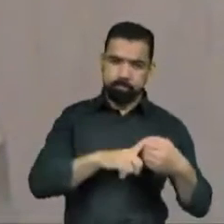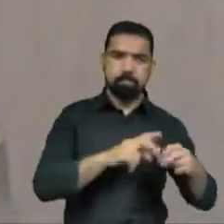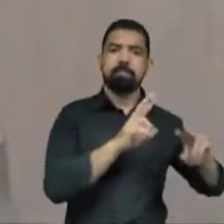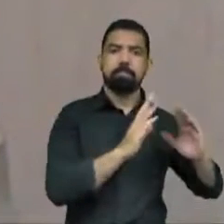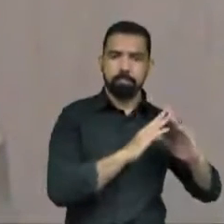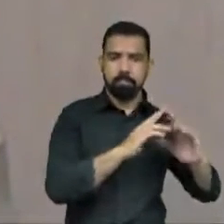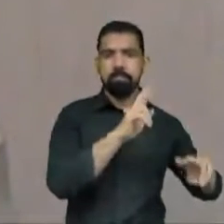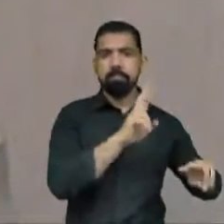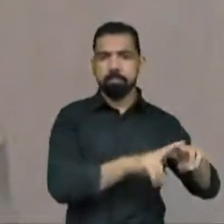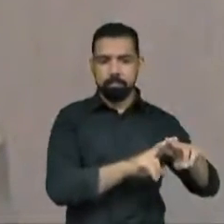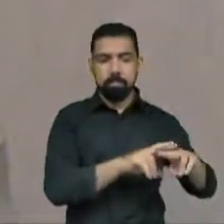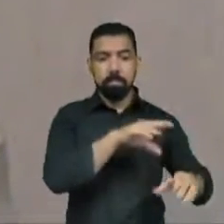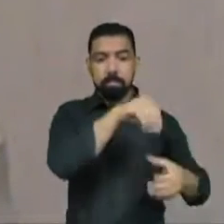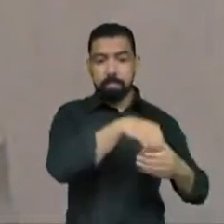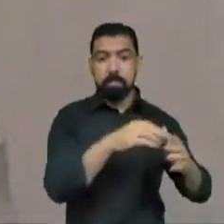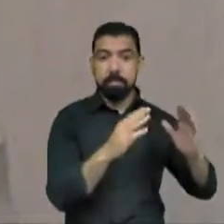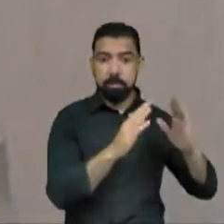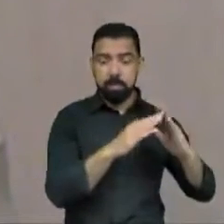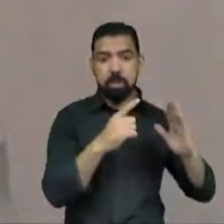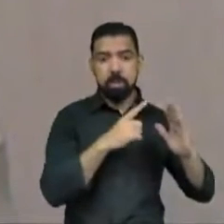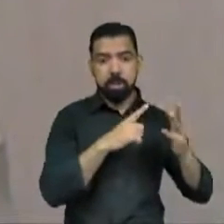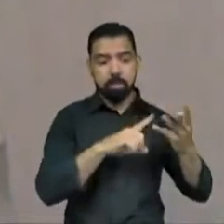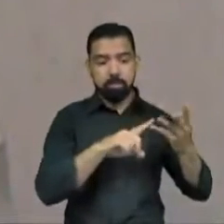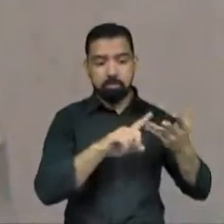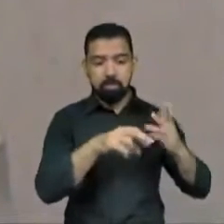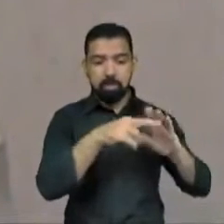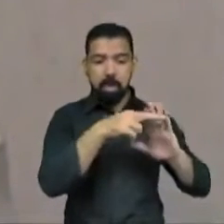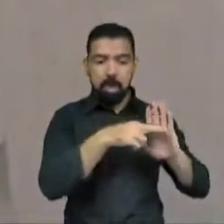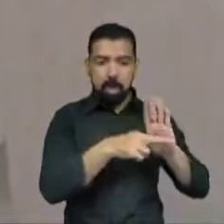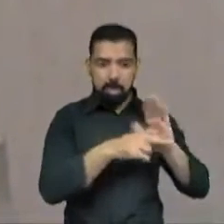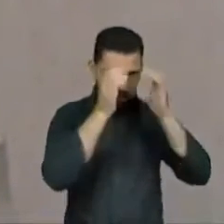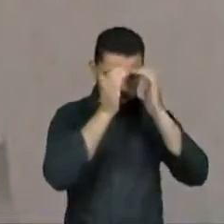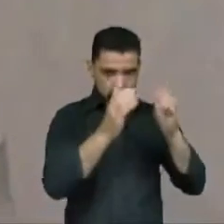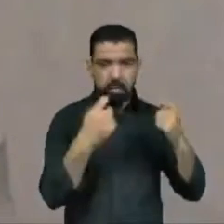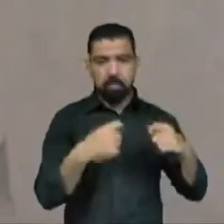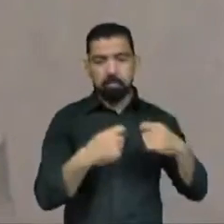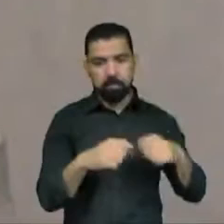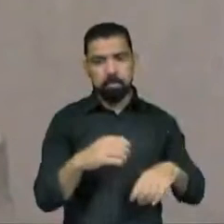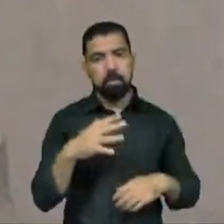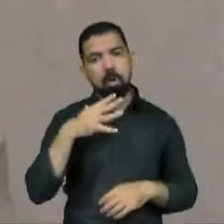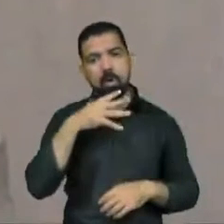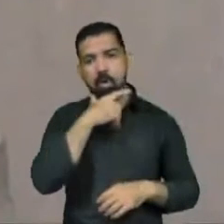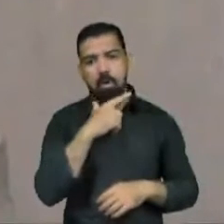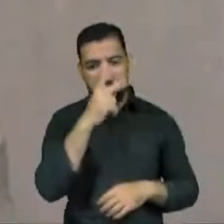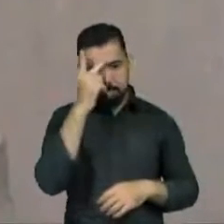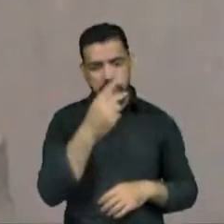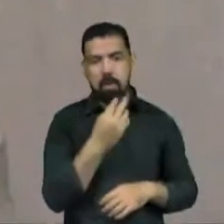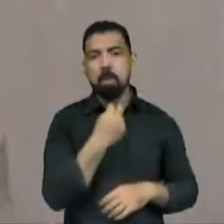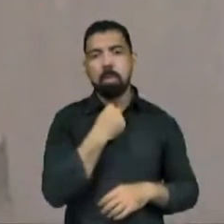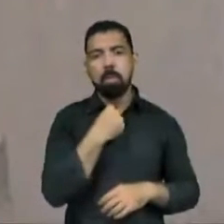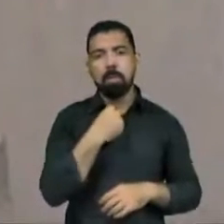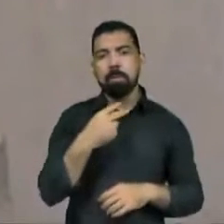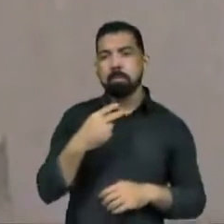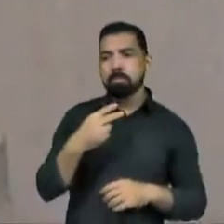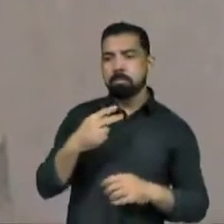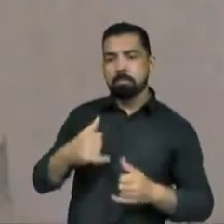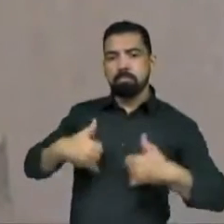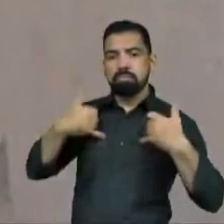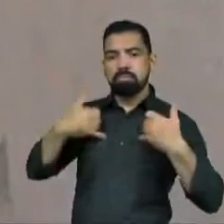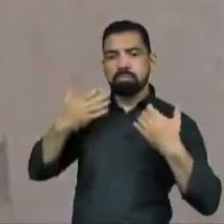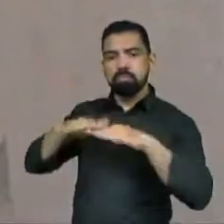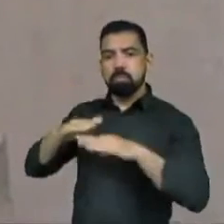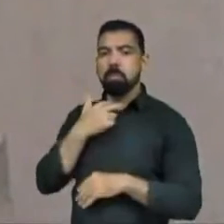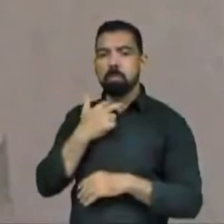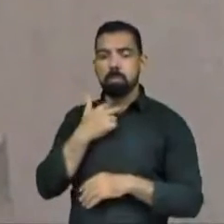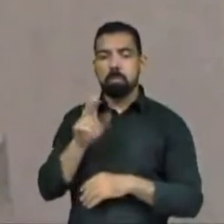medidas restritivas, dentre elas que, obviamente, como para todos nós, não pode cometer crime contra a honra de ninguém, pelo uso da rede social.